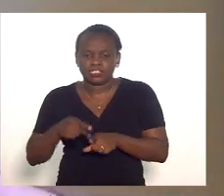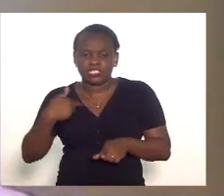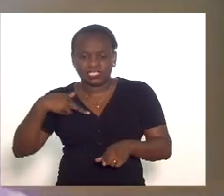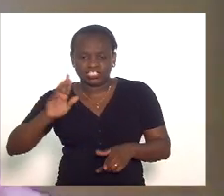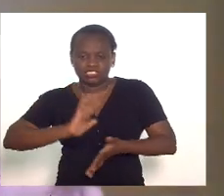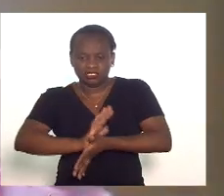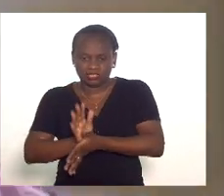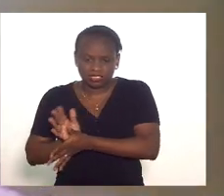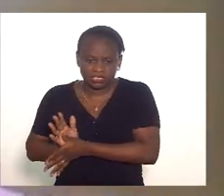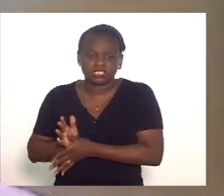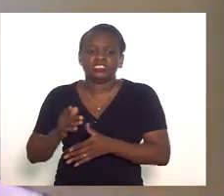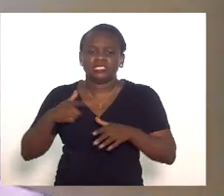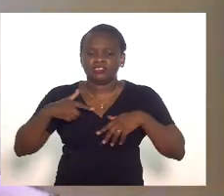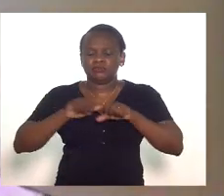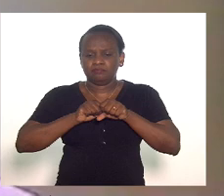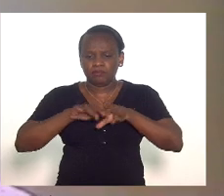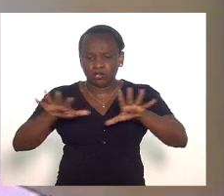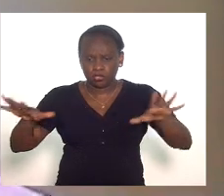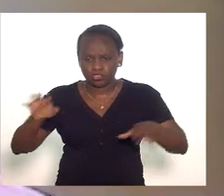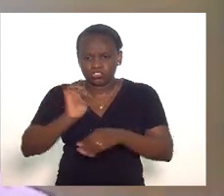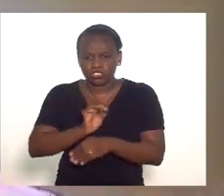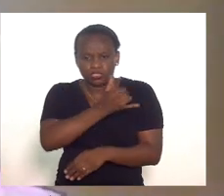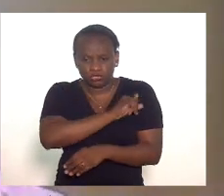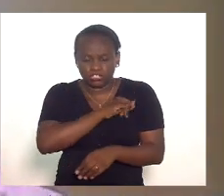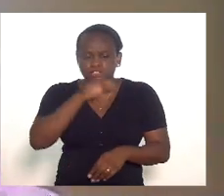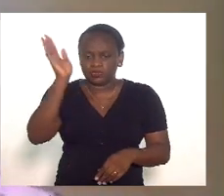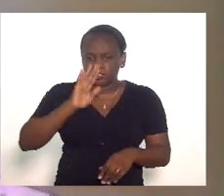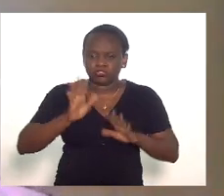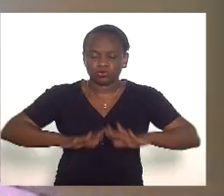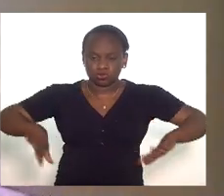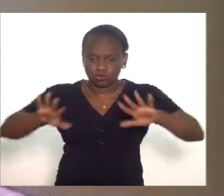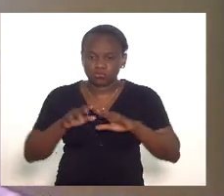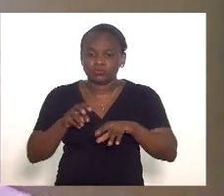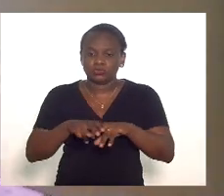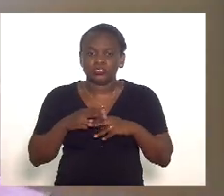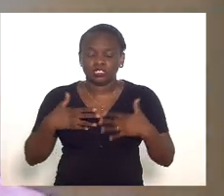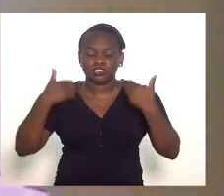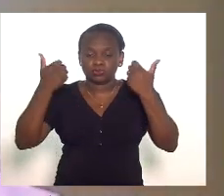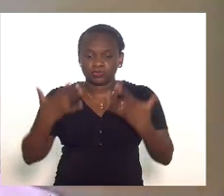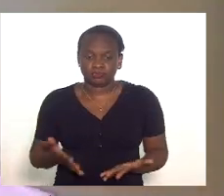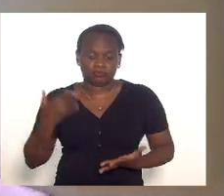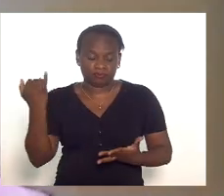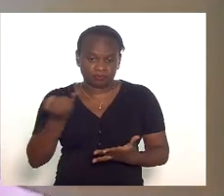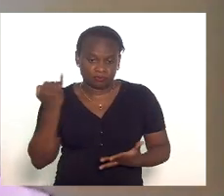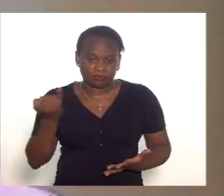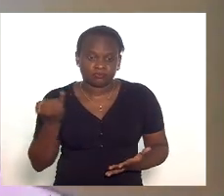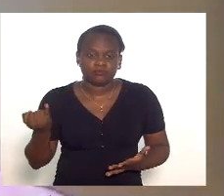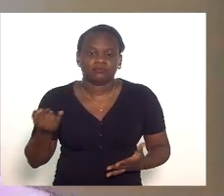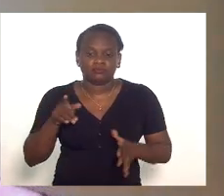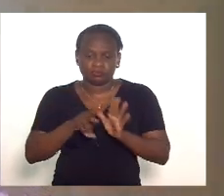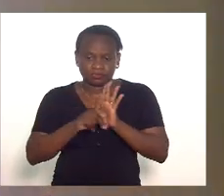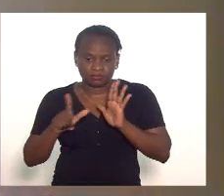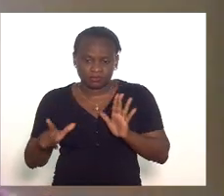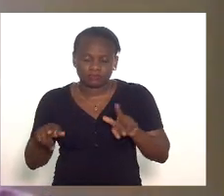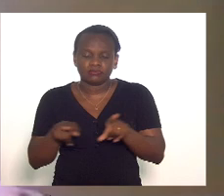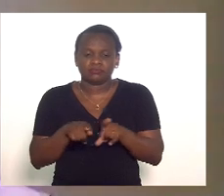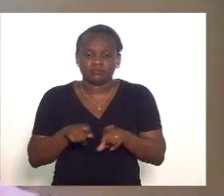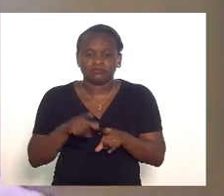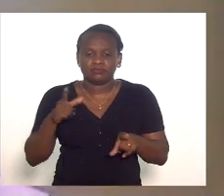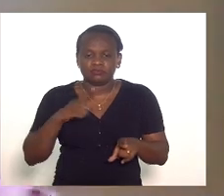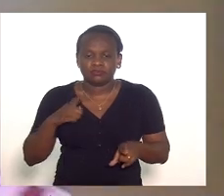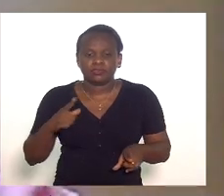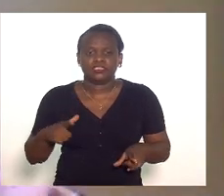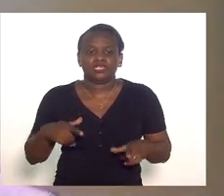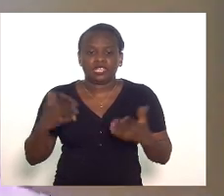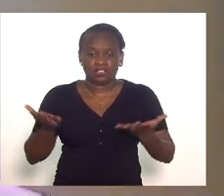religiosa que se propagam no nosso estado e no Brasil por isso eu queria fazer menção a importância desse projeto a gente tem inclusive